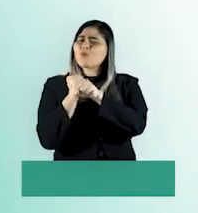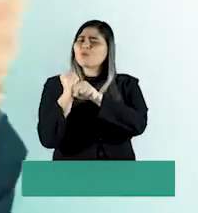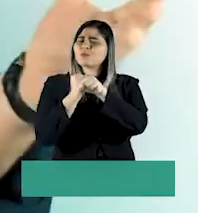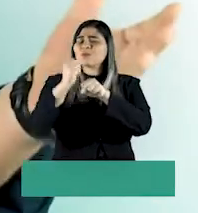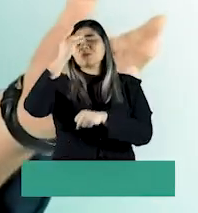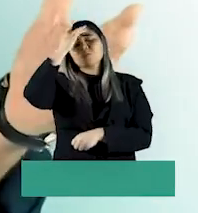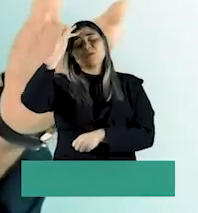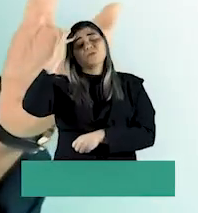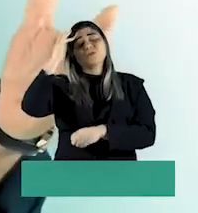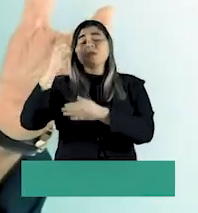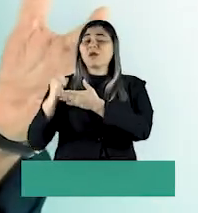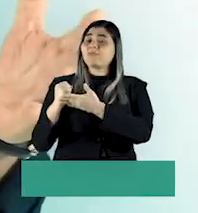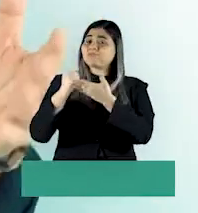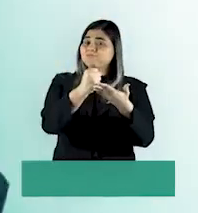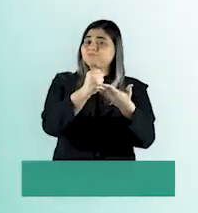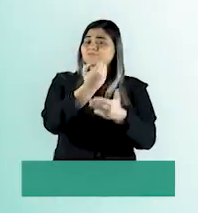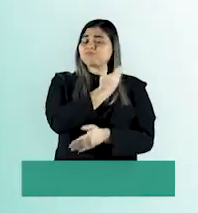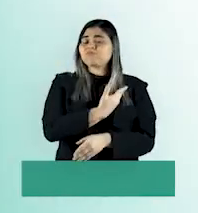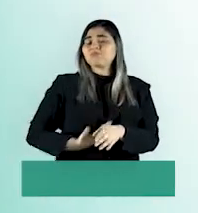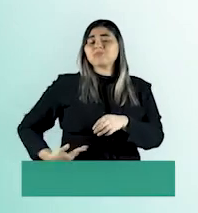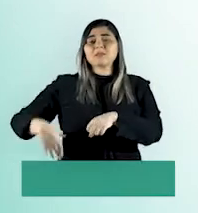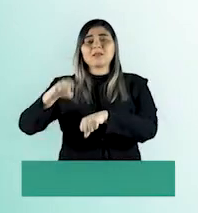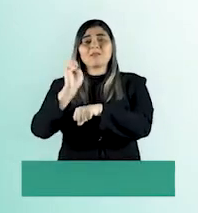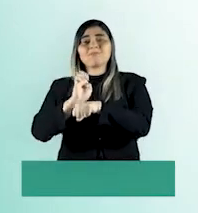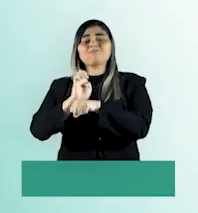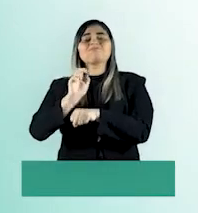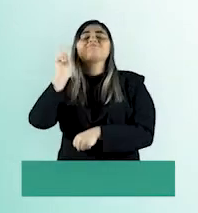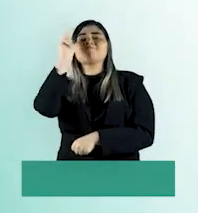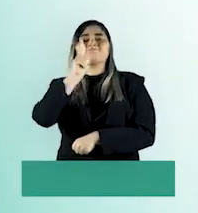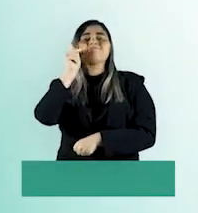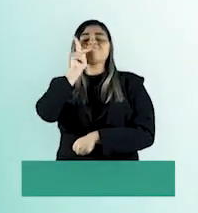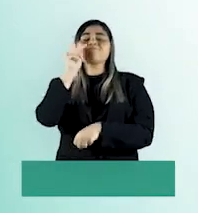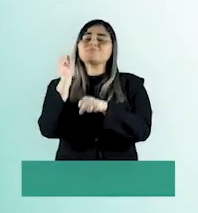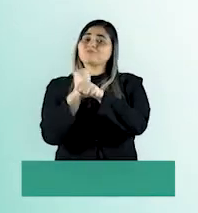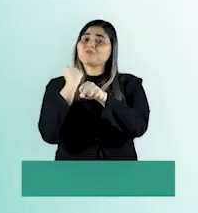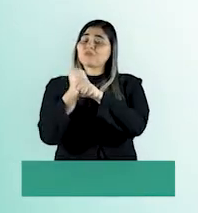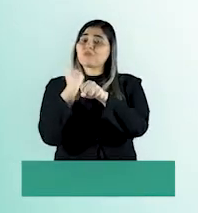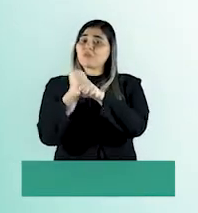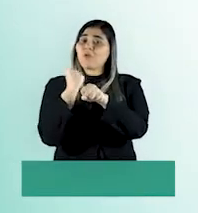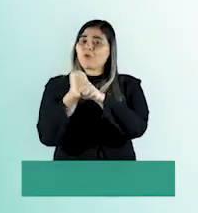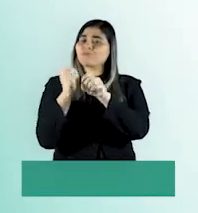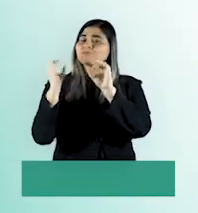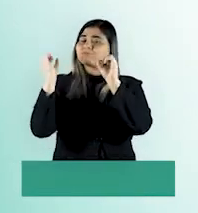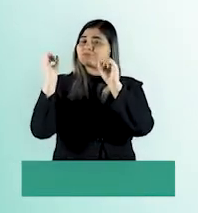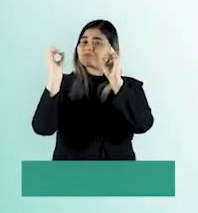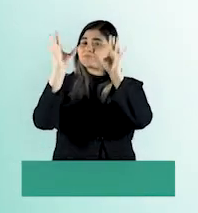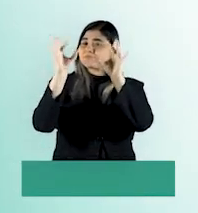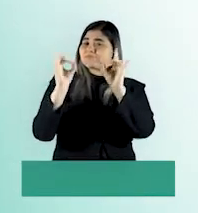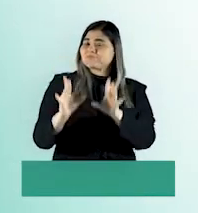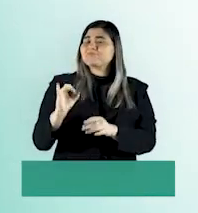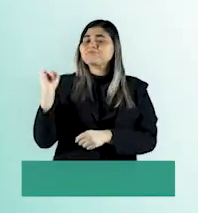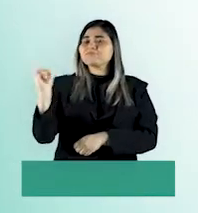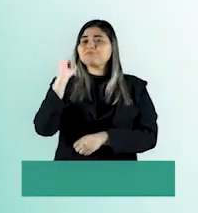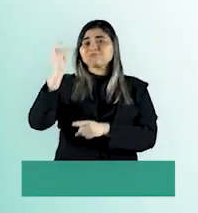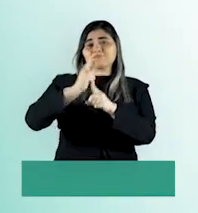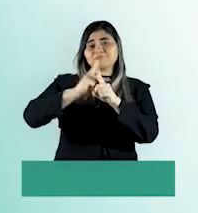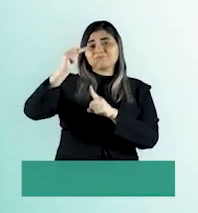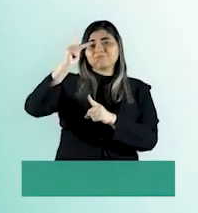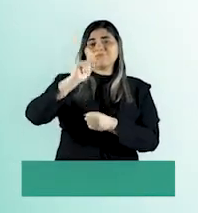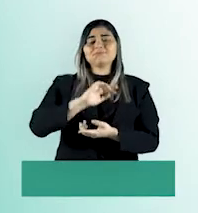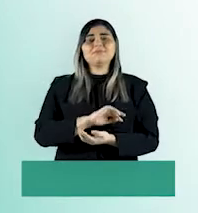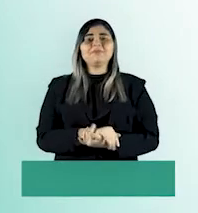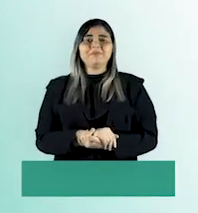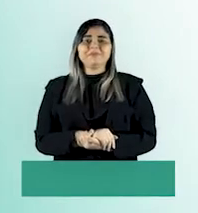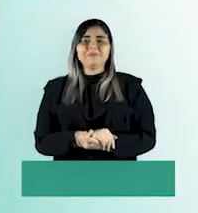e conta com o nosso apoio, o apoio do governo da Paraíba, para a realização de obras importantes para a cidade.